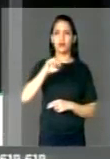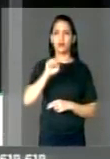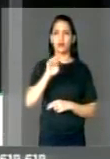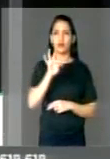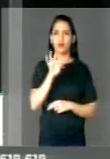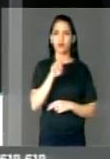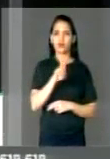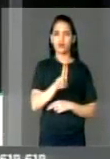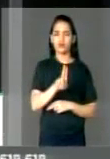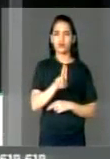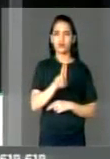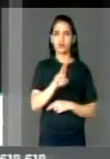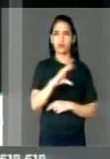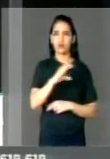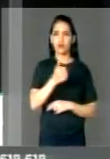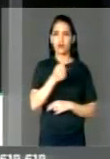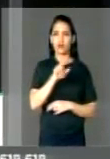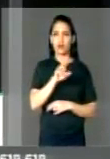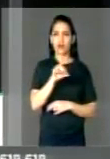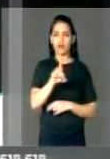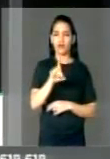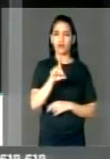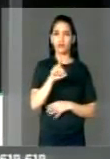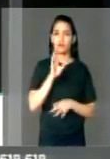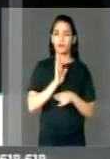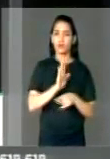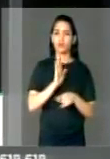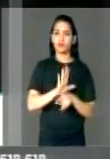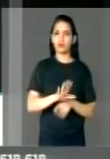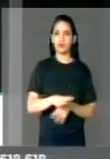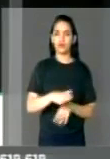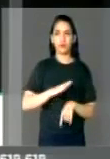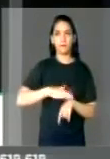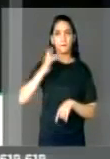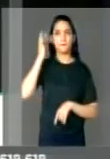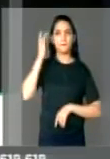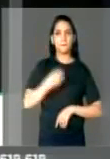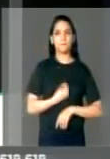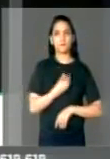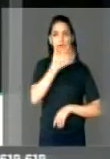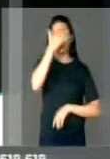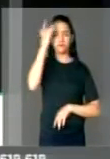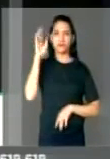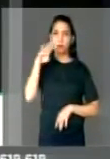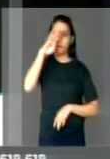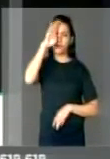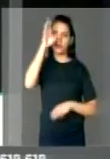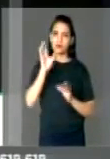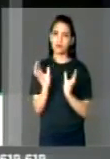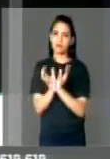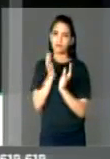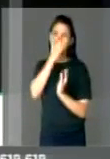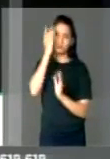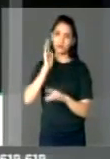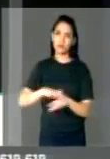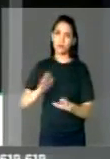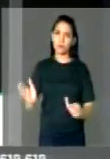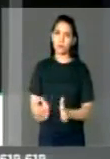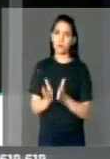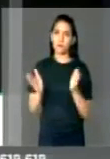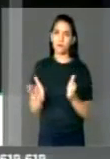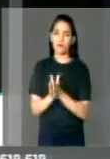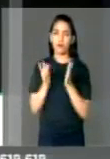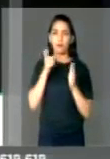com certeza vai facilitar a vida das pessoas, especialmente as pessoas mais carentes, para a